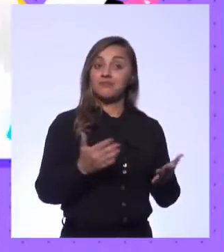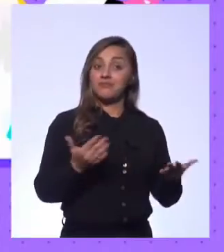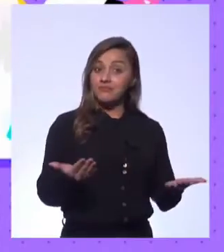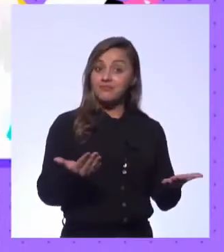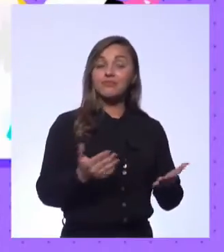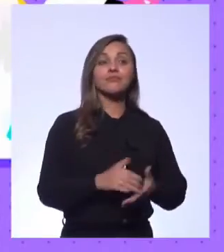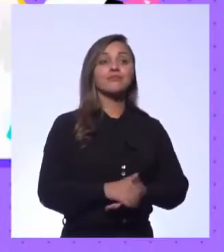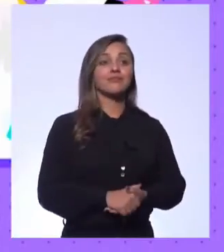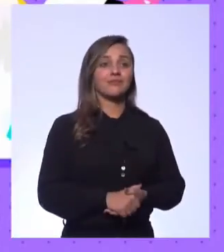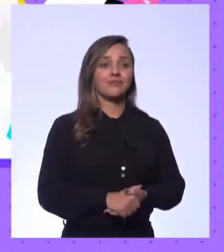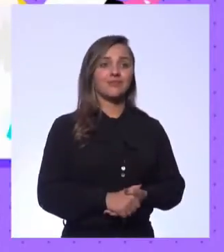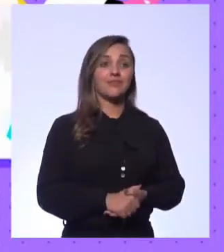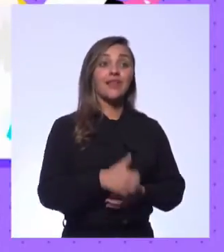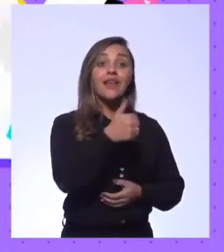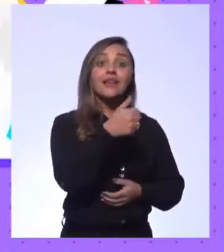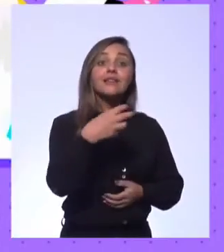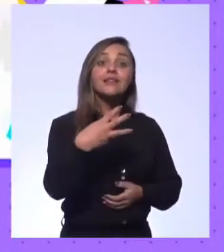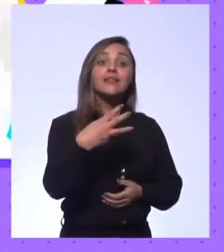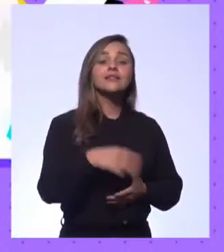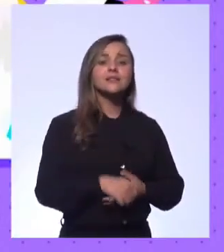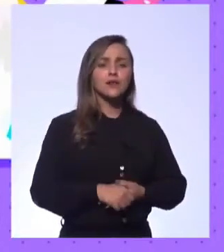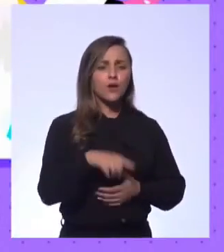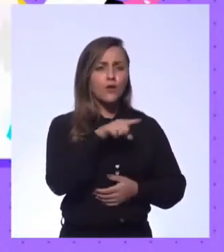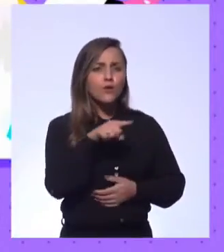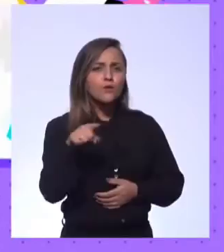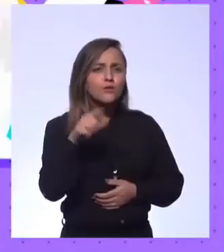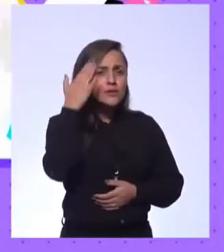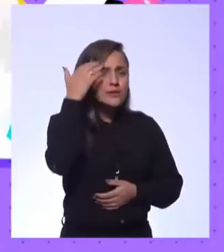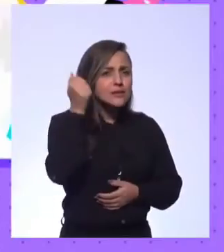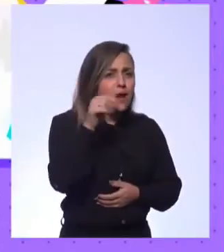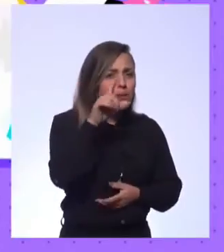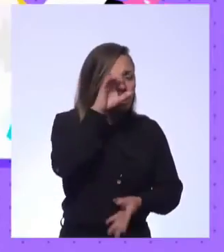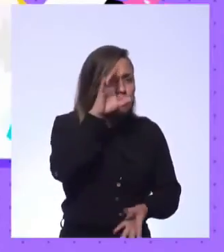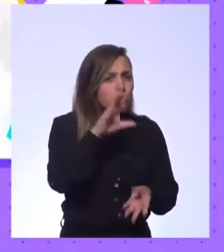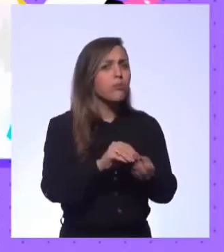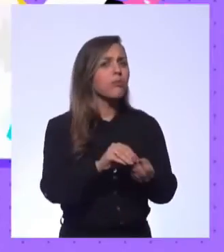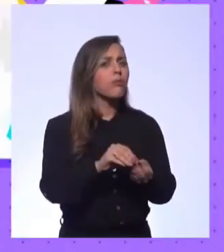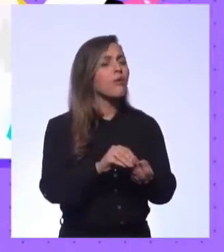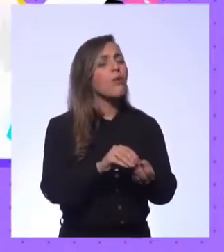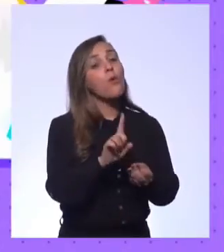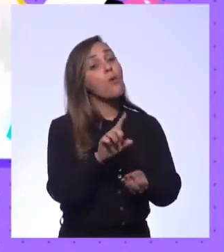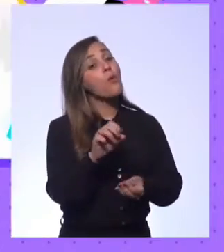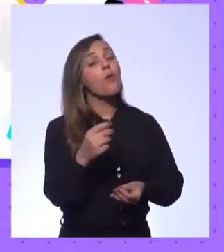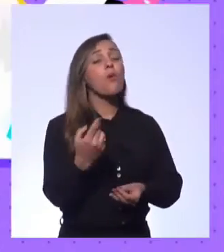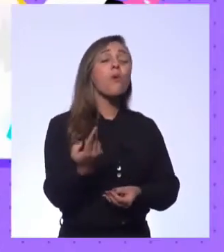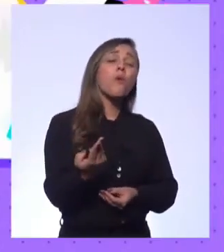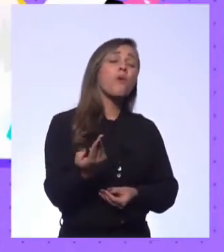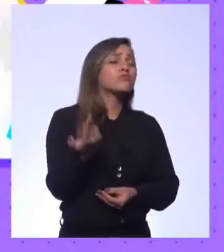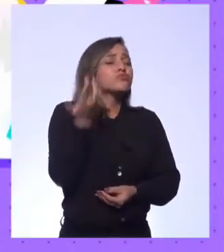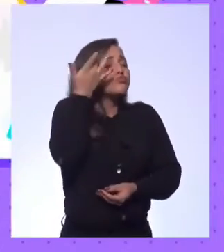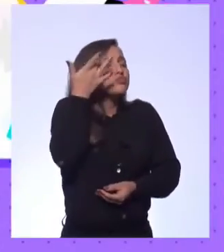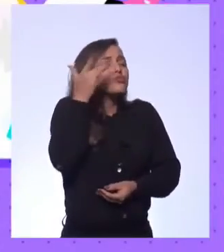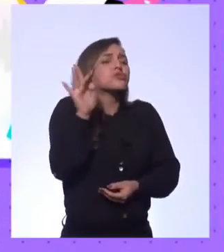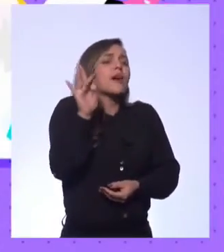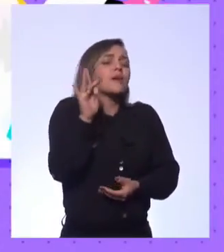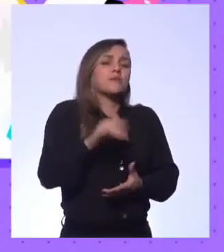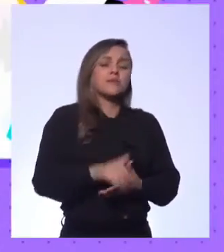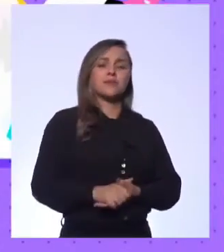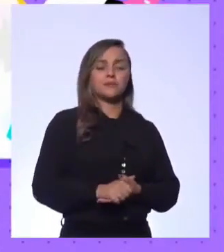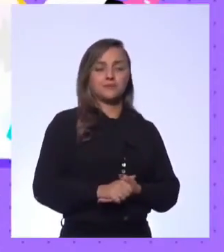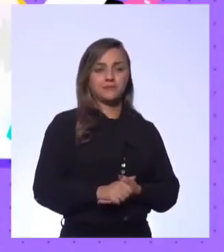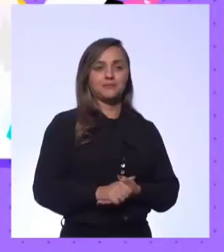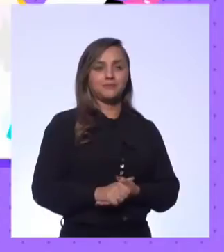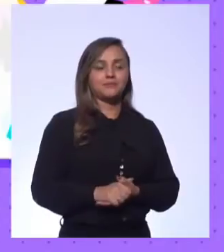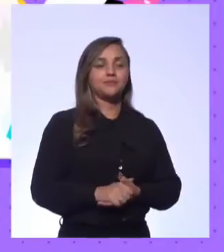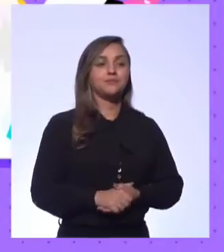agir para alcançá-las? Treze, você sabe tomar decisões ou é capaz, ou é, ou é capaz de fazer isso?